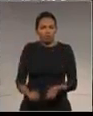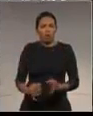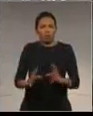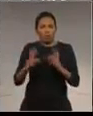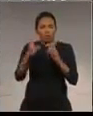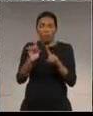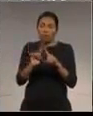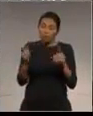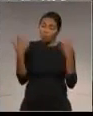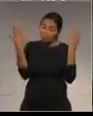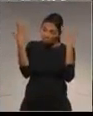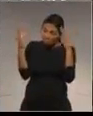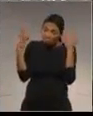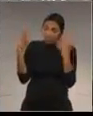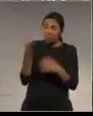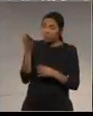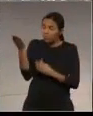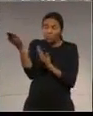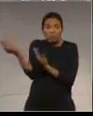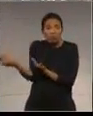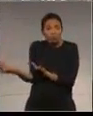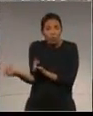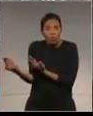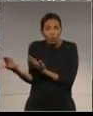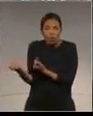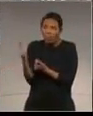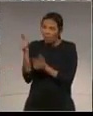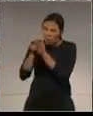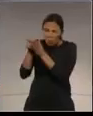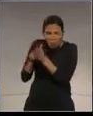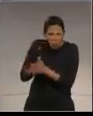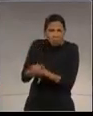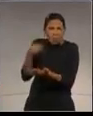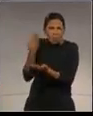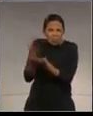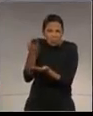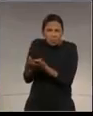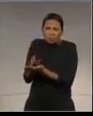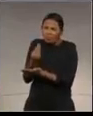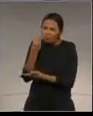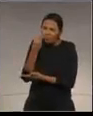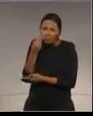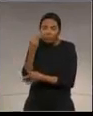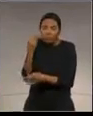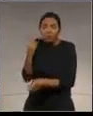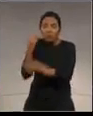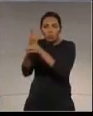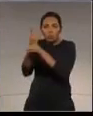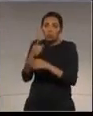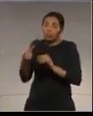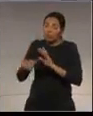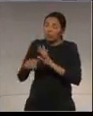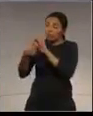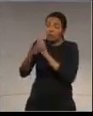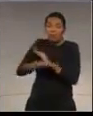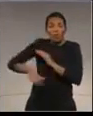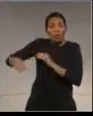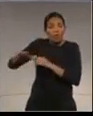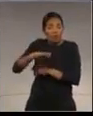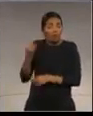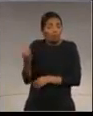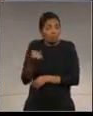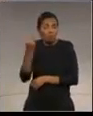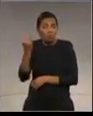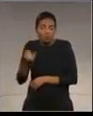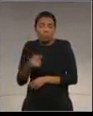parabenizo o deputado tão jovem, mas que se empenhou, pesquisou, sentiu aí uma necessidade importante em uma área muito carente. quando